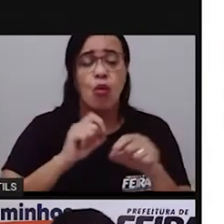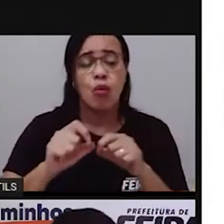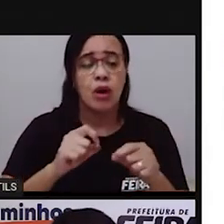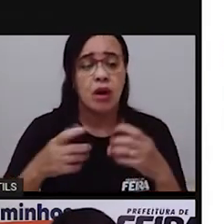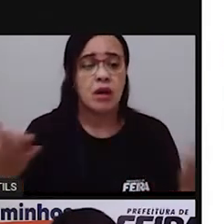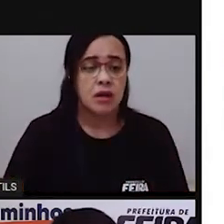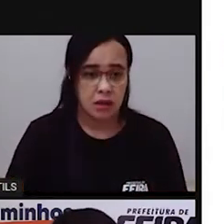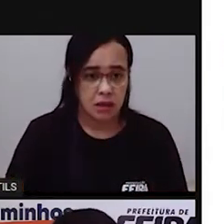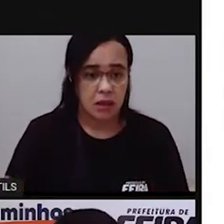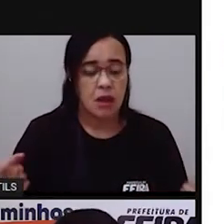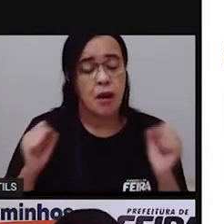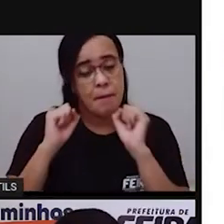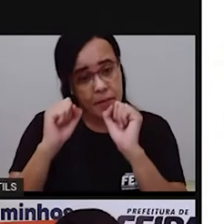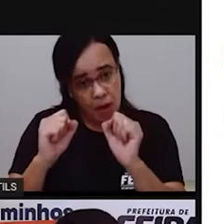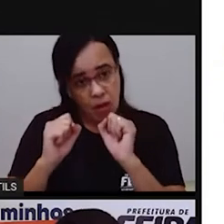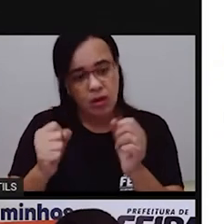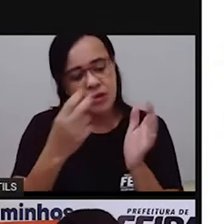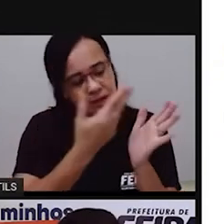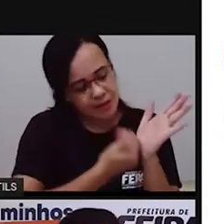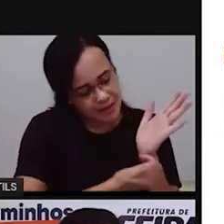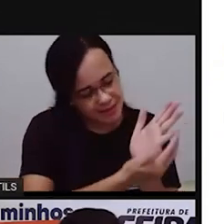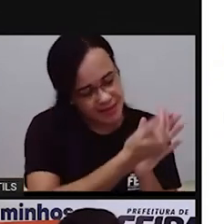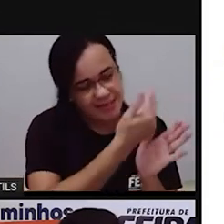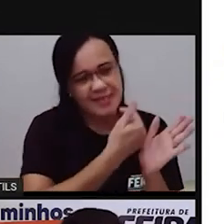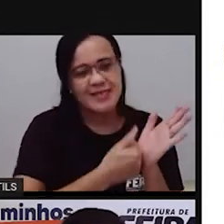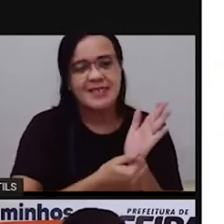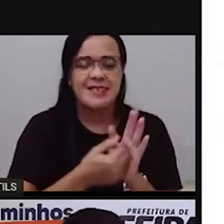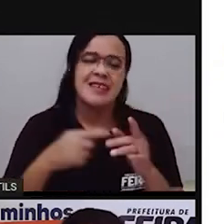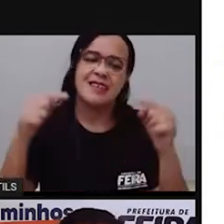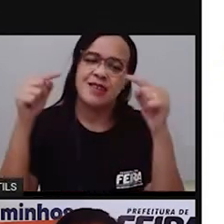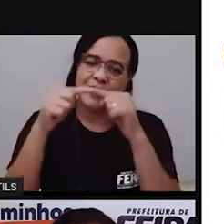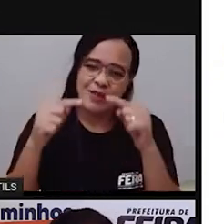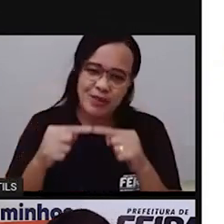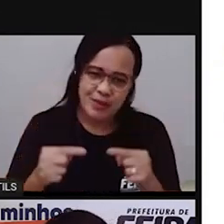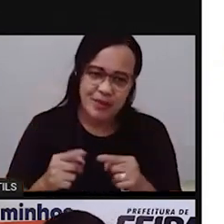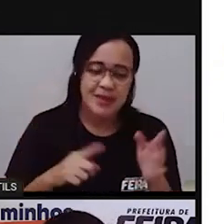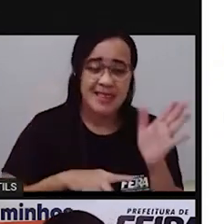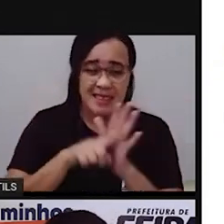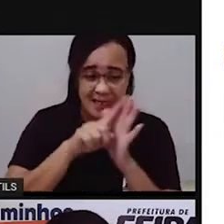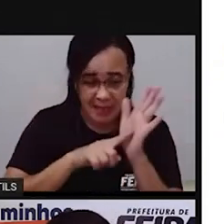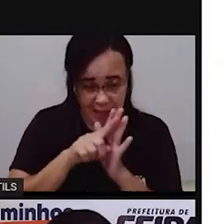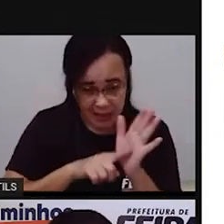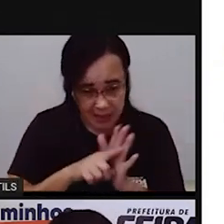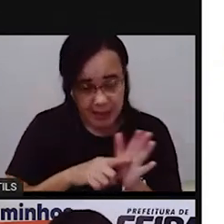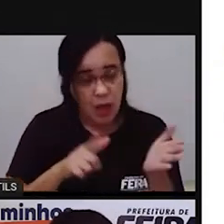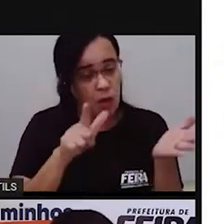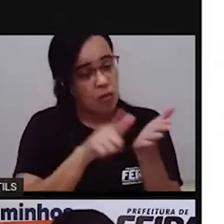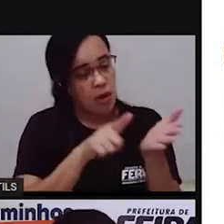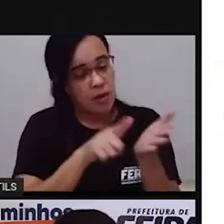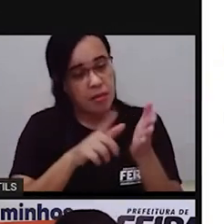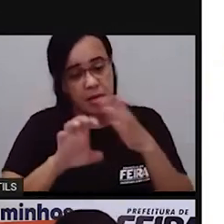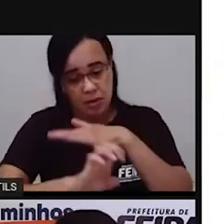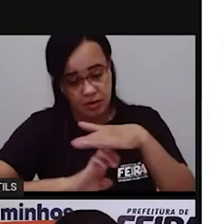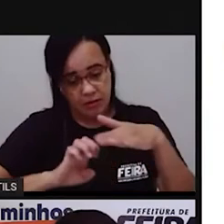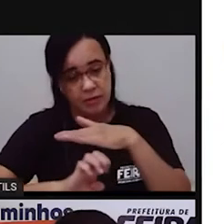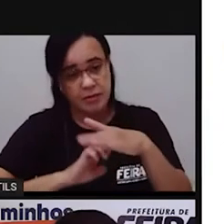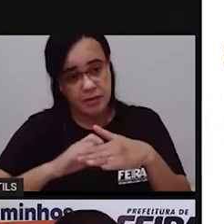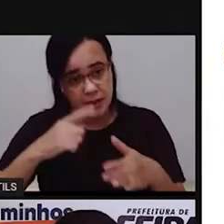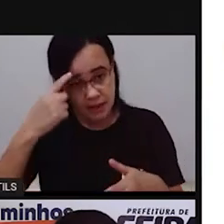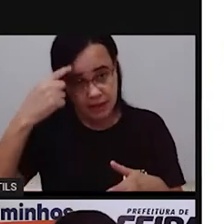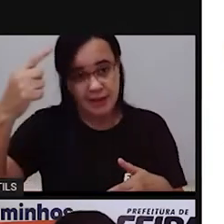faça um desenho representando isso depois de analisar a conta de água junto com o familiar tá bom